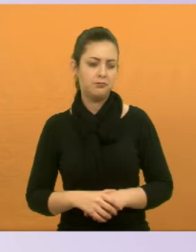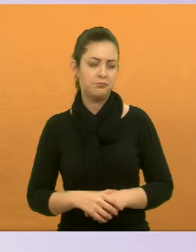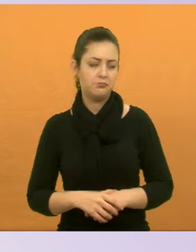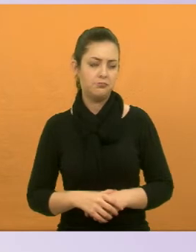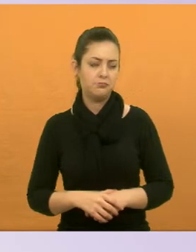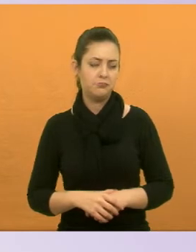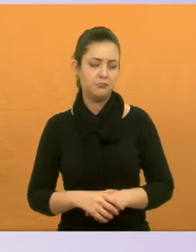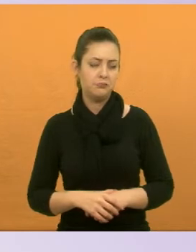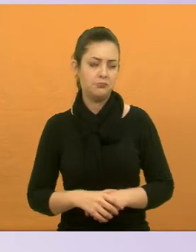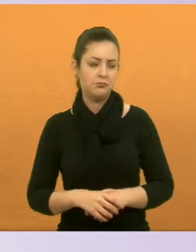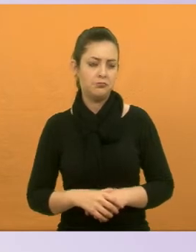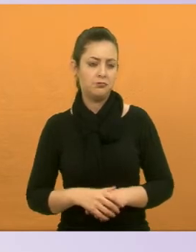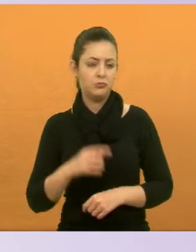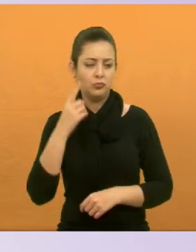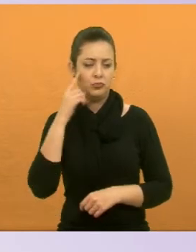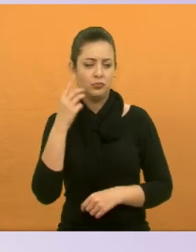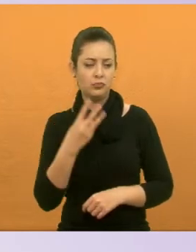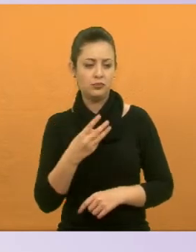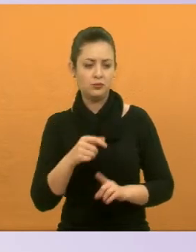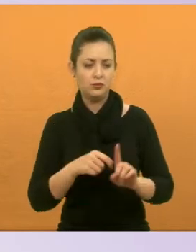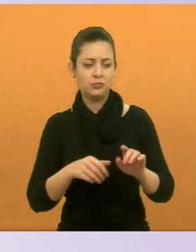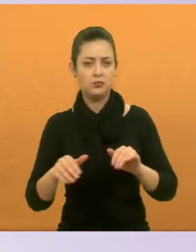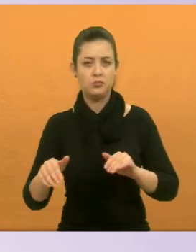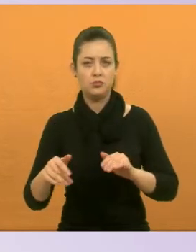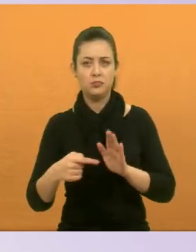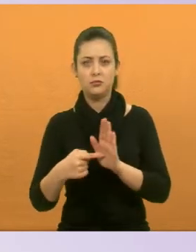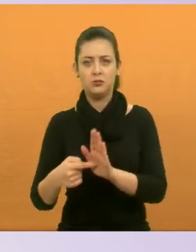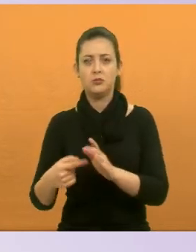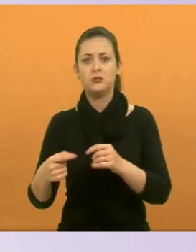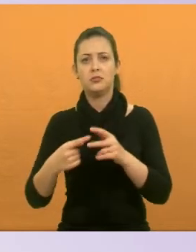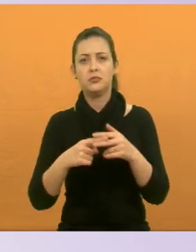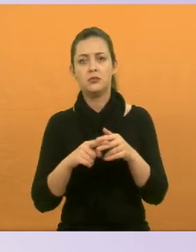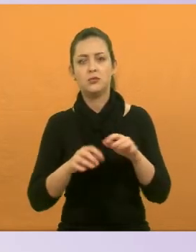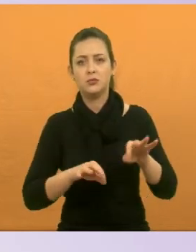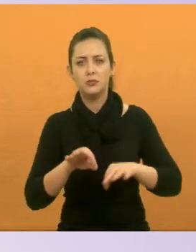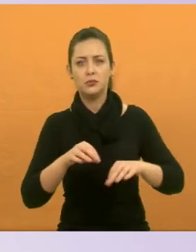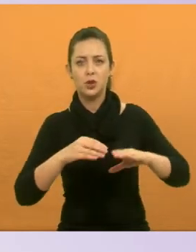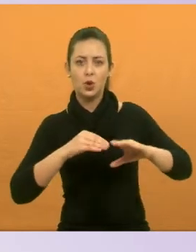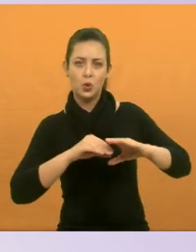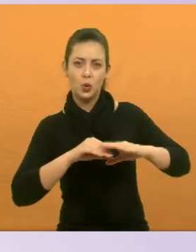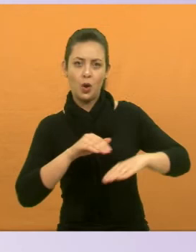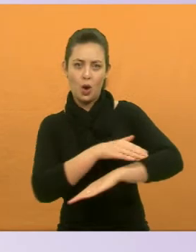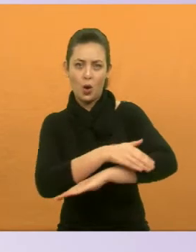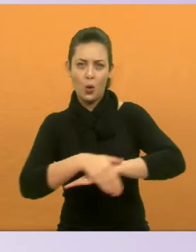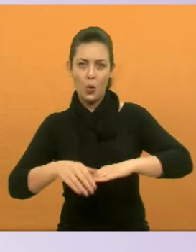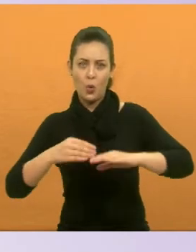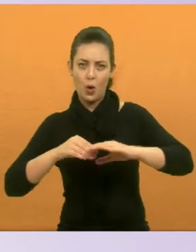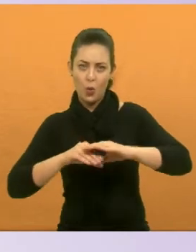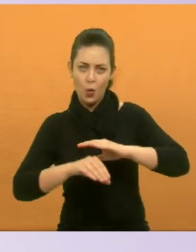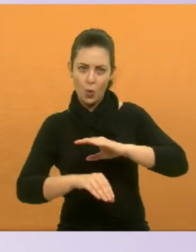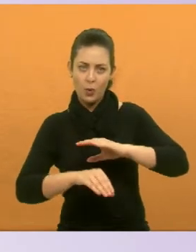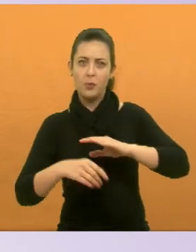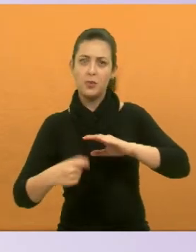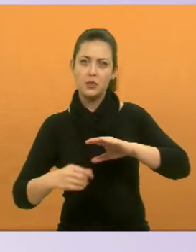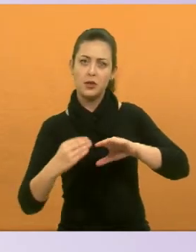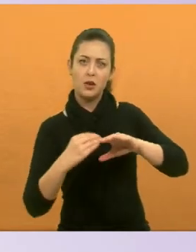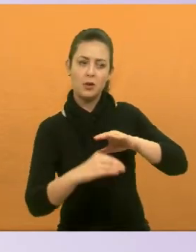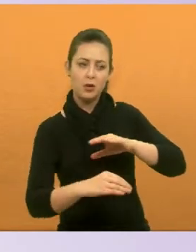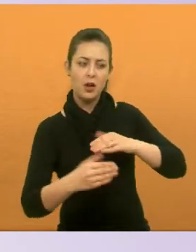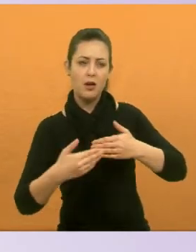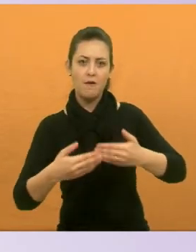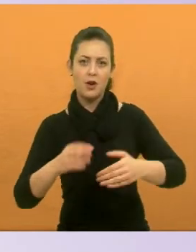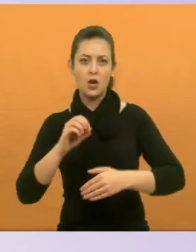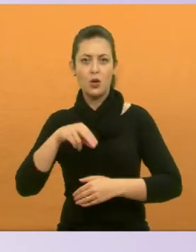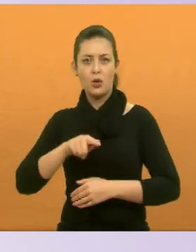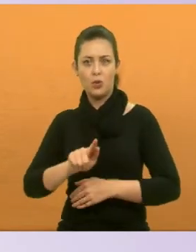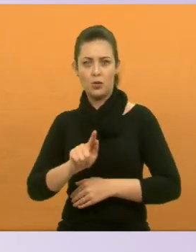No dia 3º de setembro, indicamos a manutenção do bueiro localizada na Avenida Egídio Antônio, Coimbra, em frente à